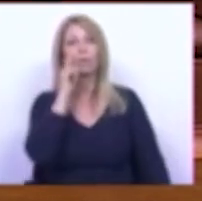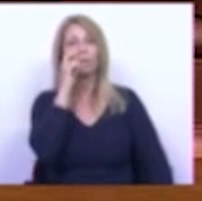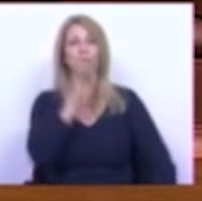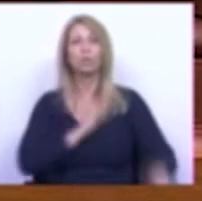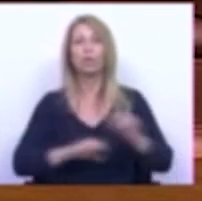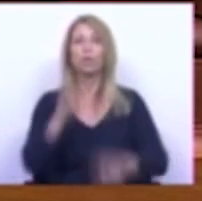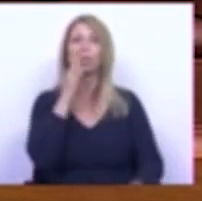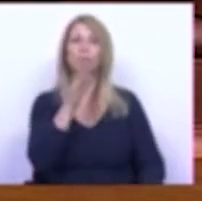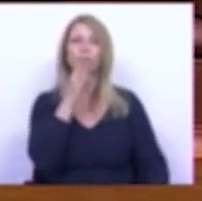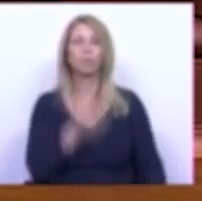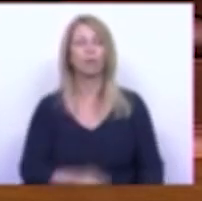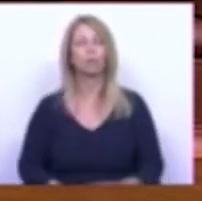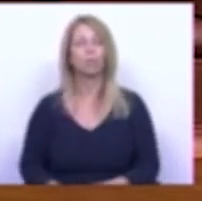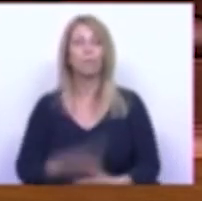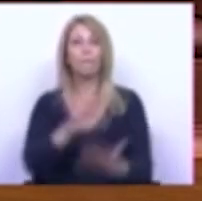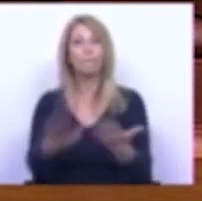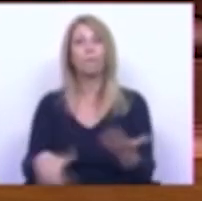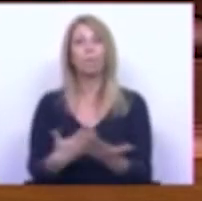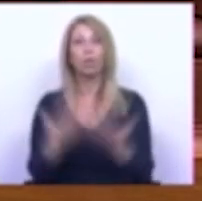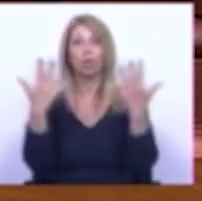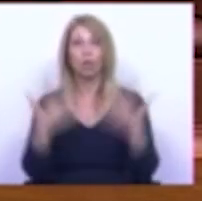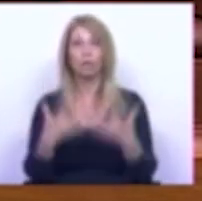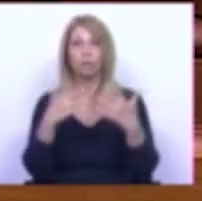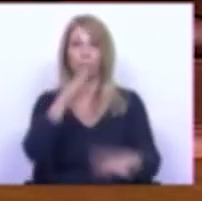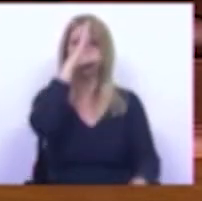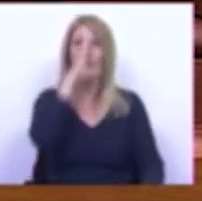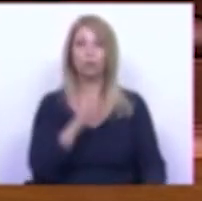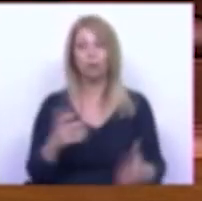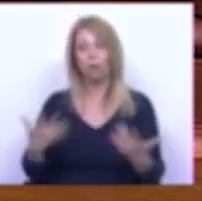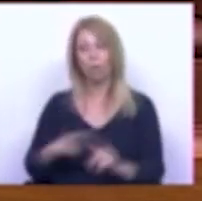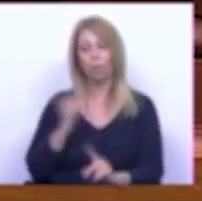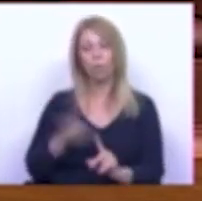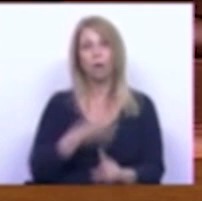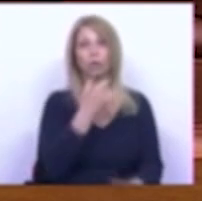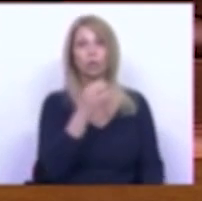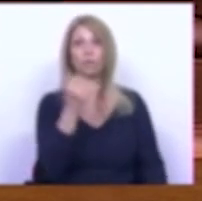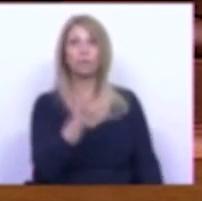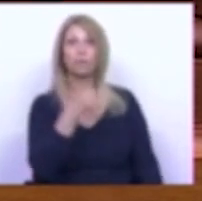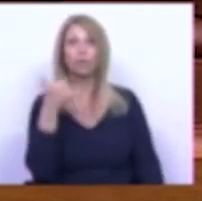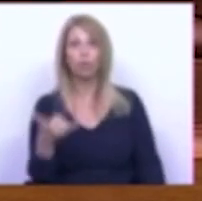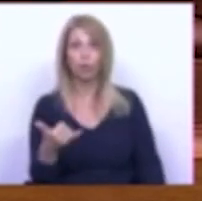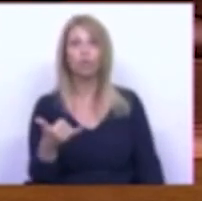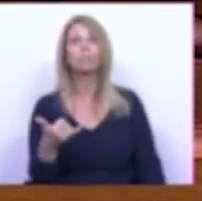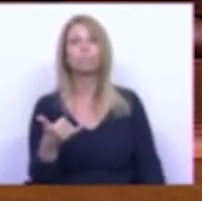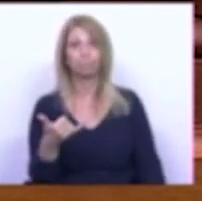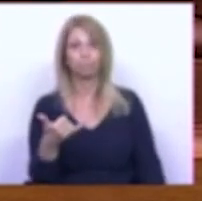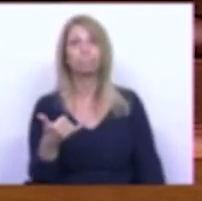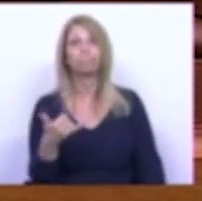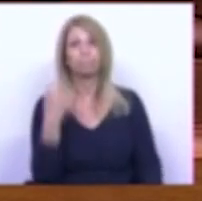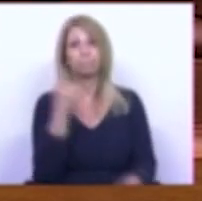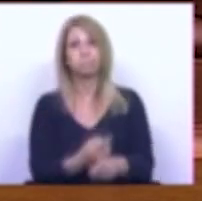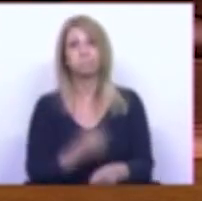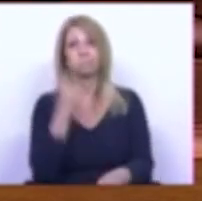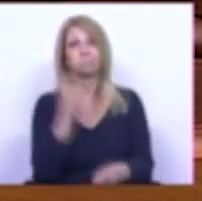Senhores Deputados A proposta de orçamento do Estado para o presente ano de 2022 é mais do mesmo